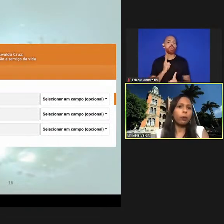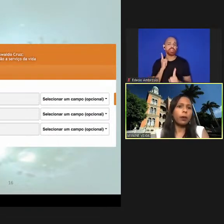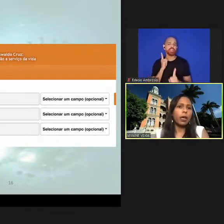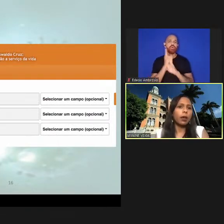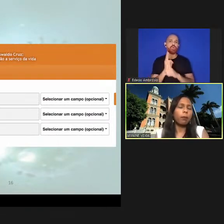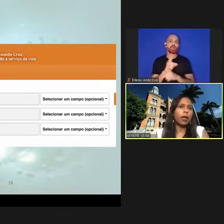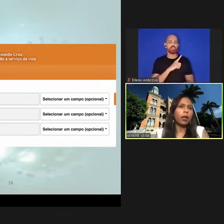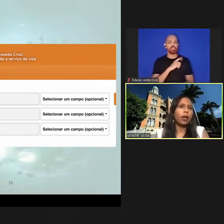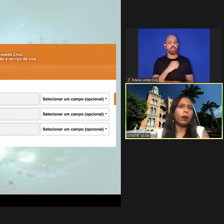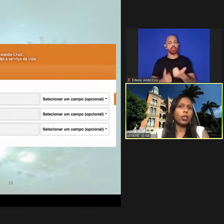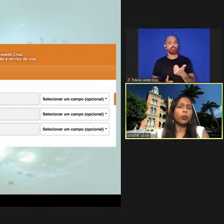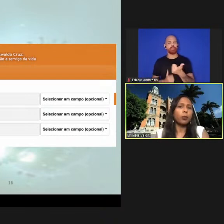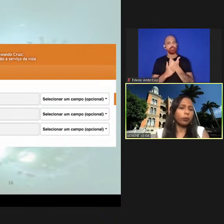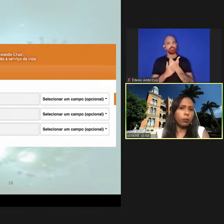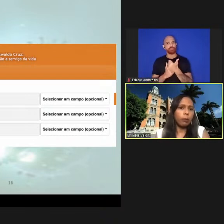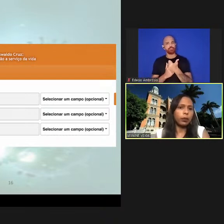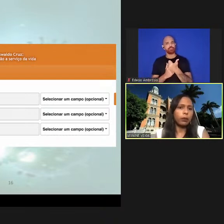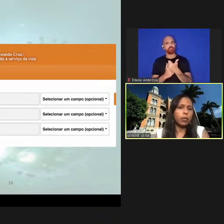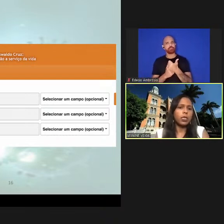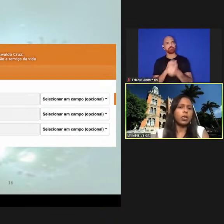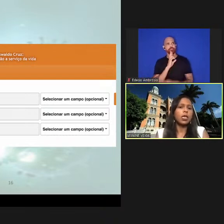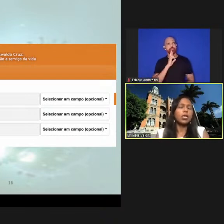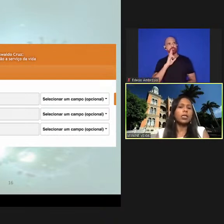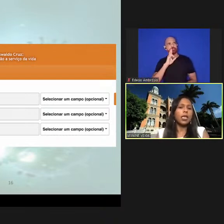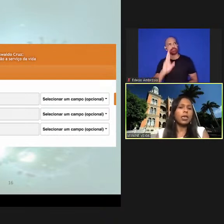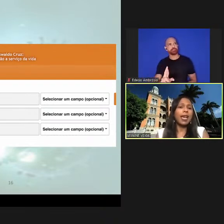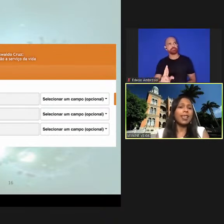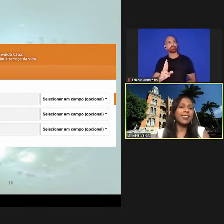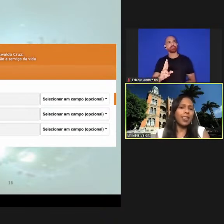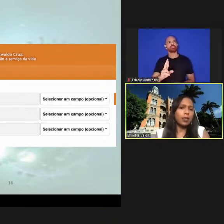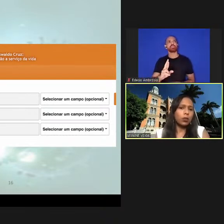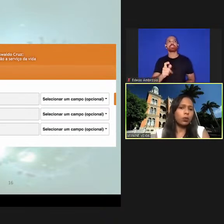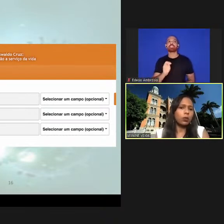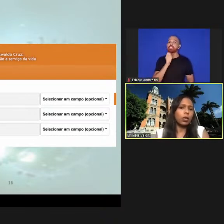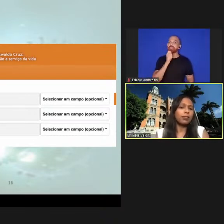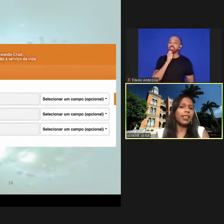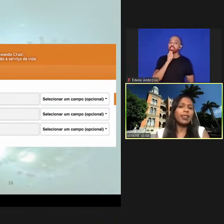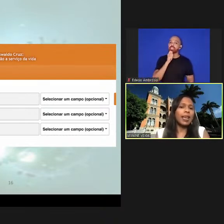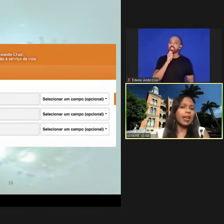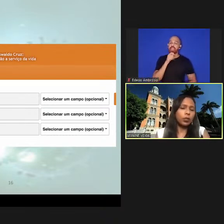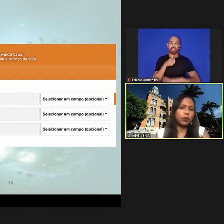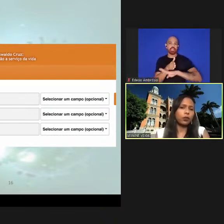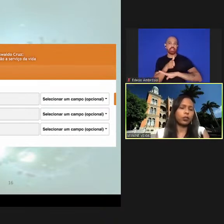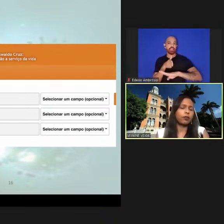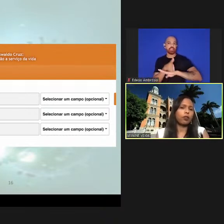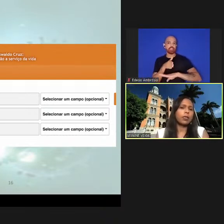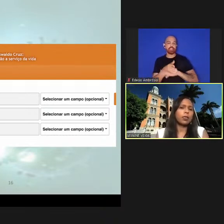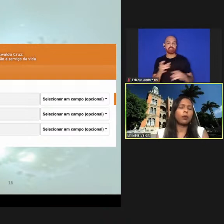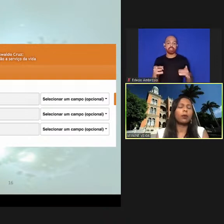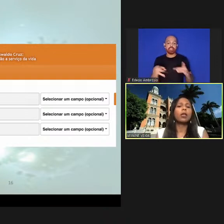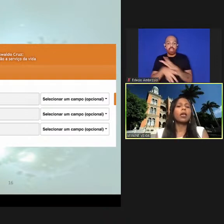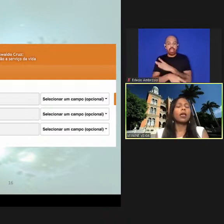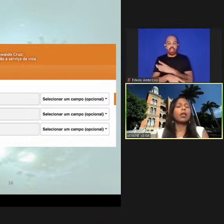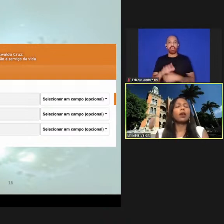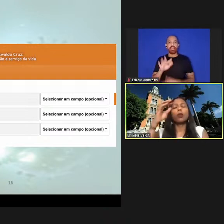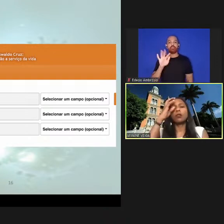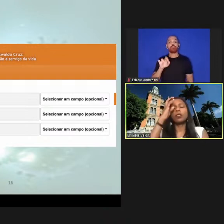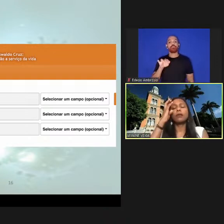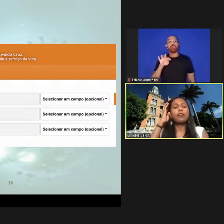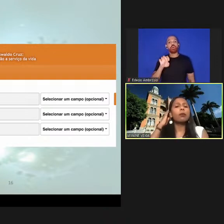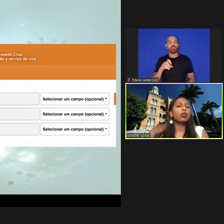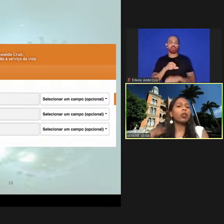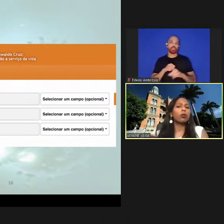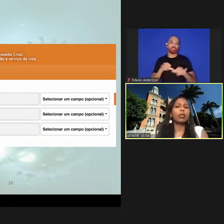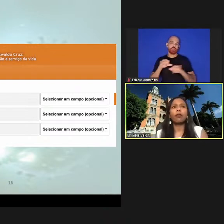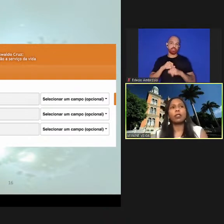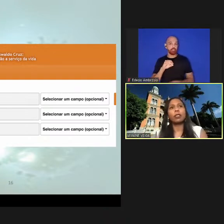apoio para responder uma pandemia sem acesso integrado às fontes de informação quando você